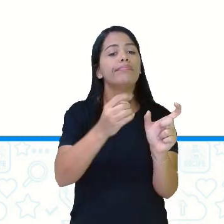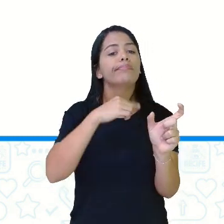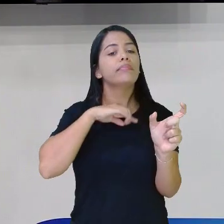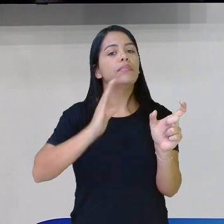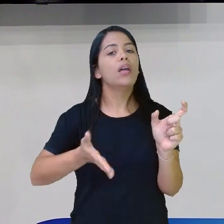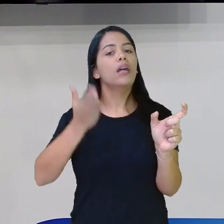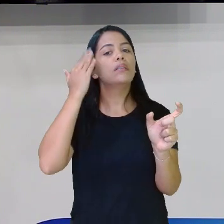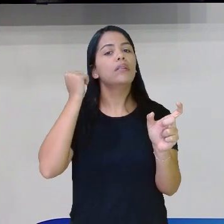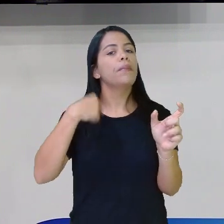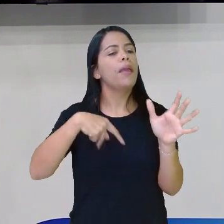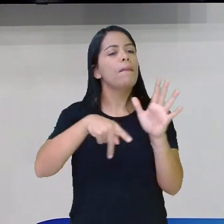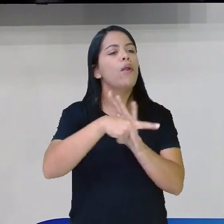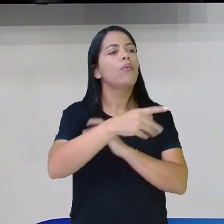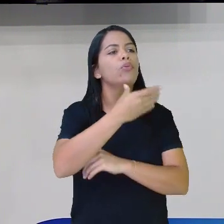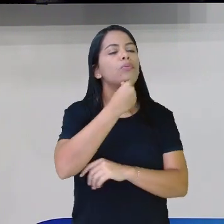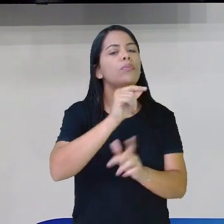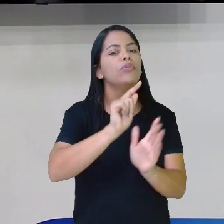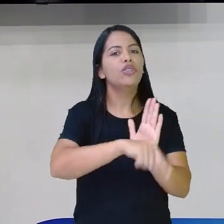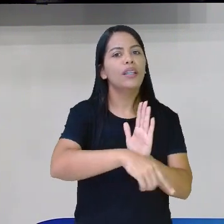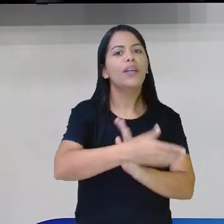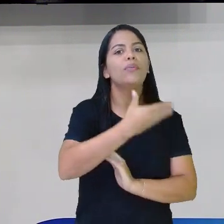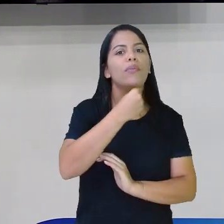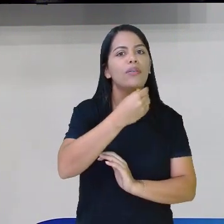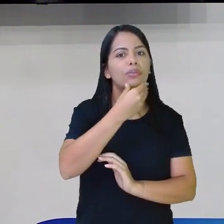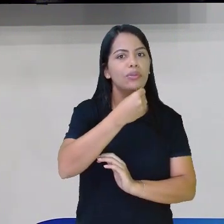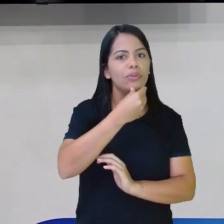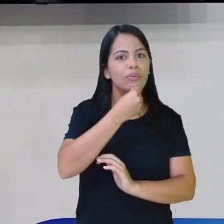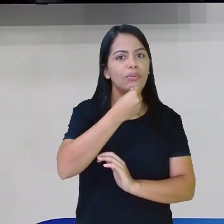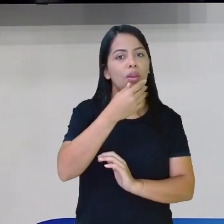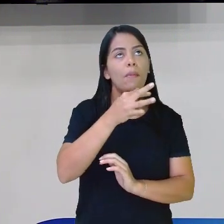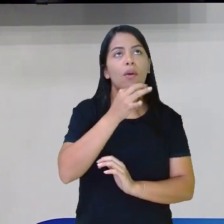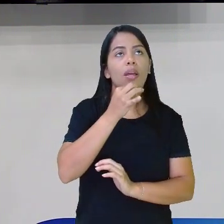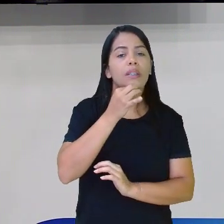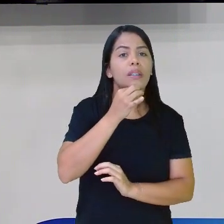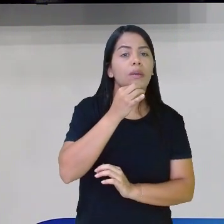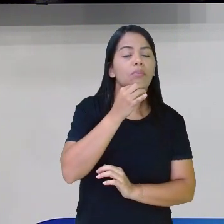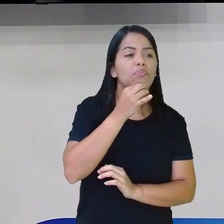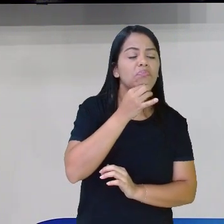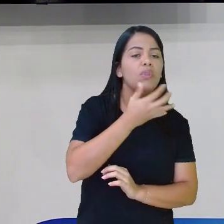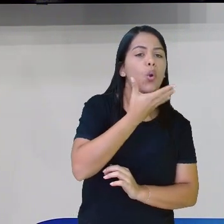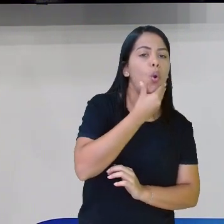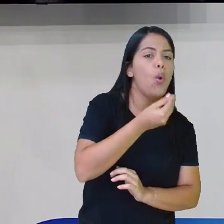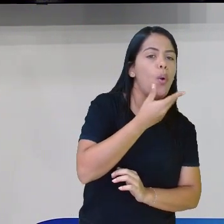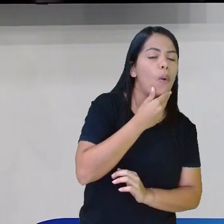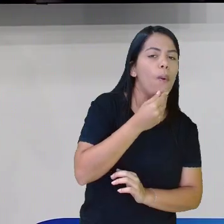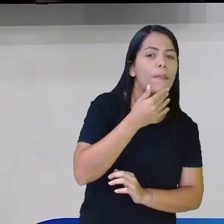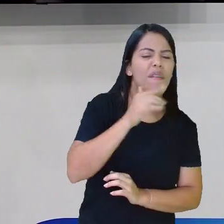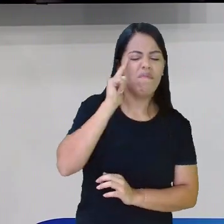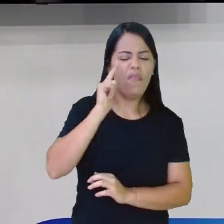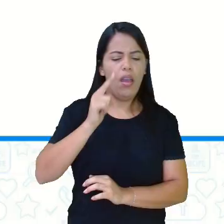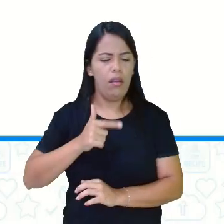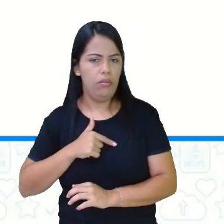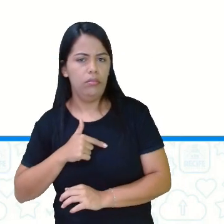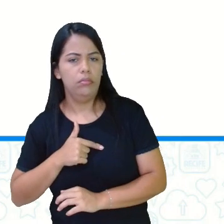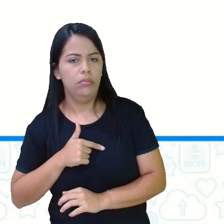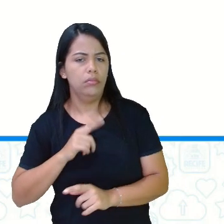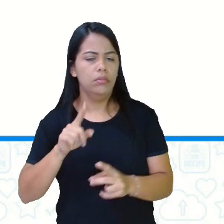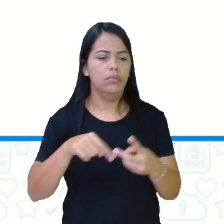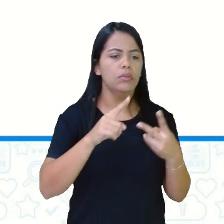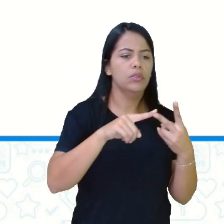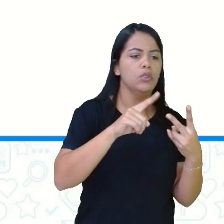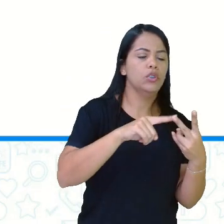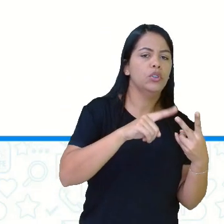tá no masculino, tá? Homem, feio. Mulher, feia. Menino,